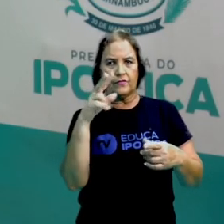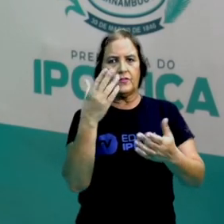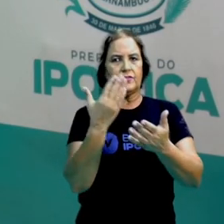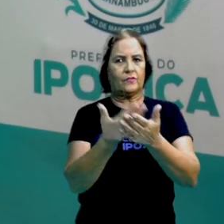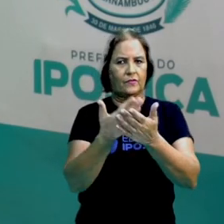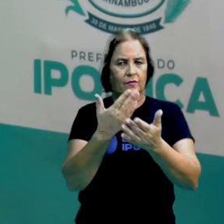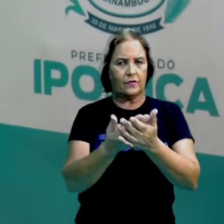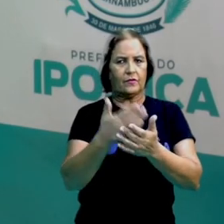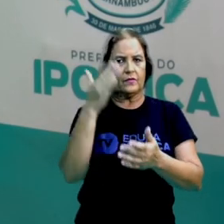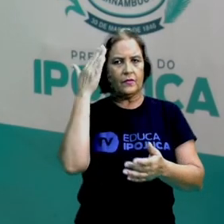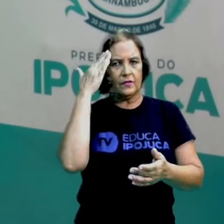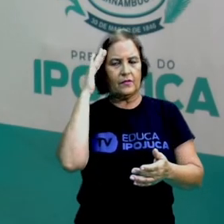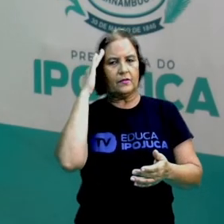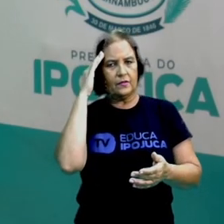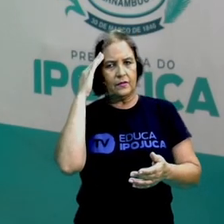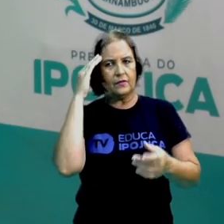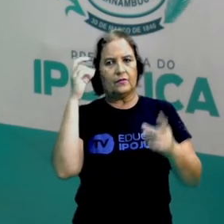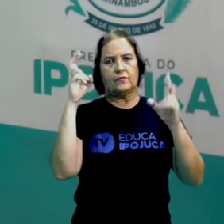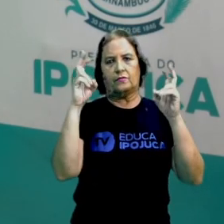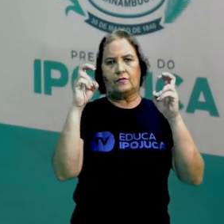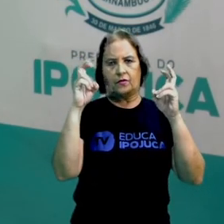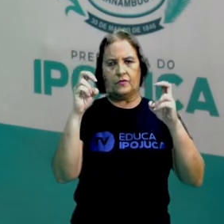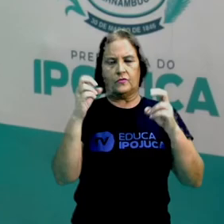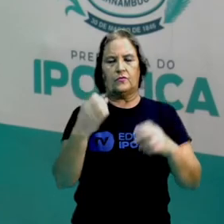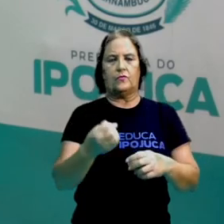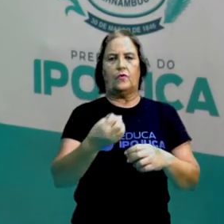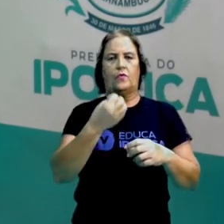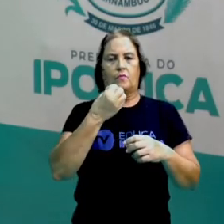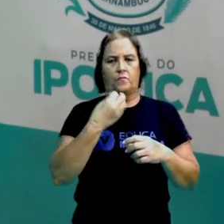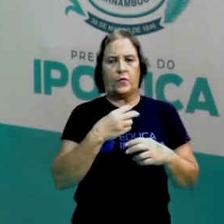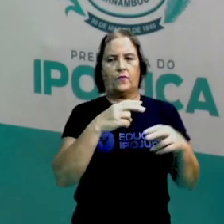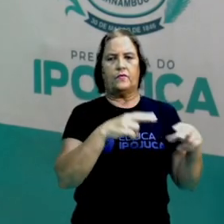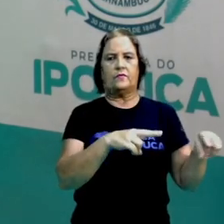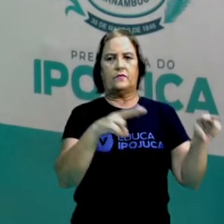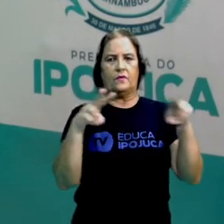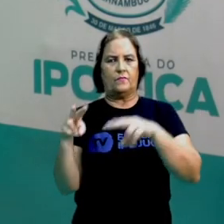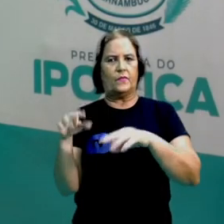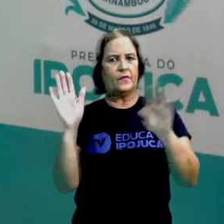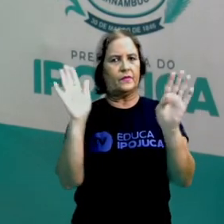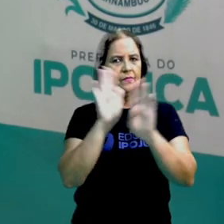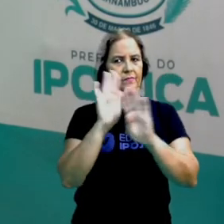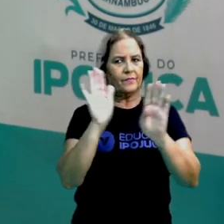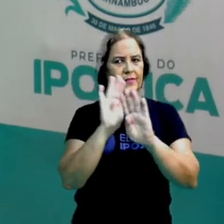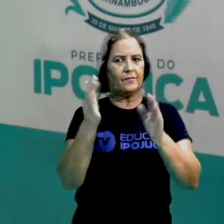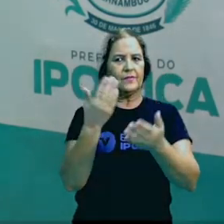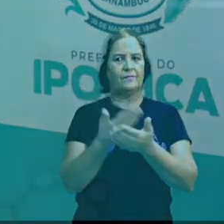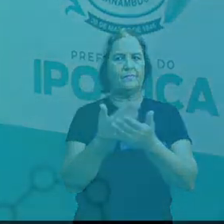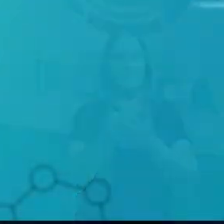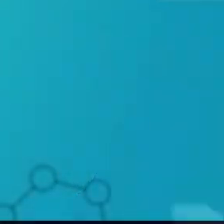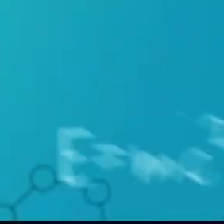compreendendo o nosso conteúdo. Tenham uma excelente semana. Bye, bye, students!